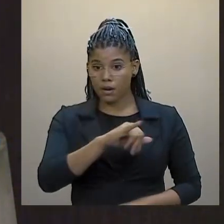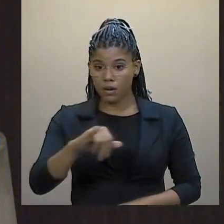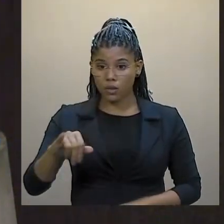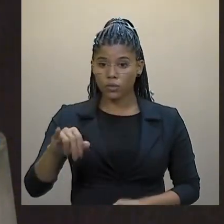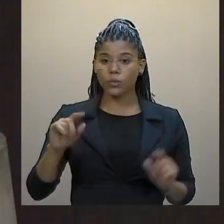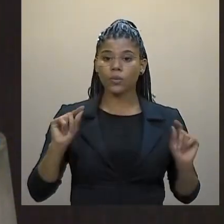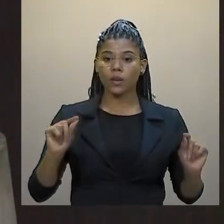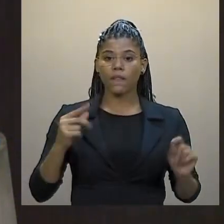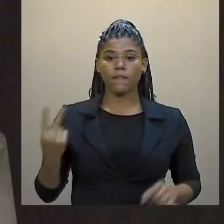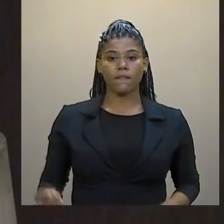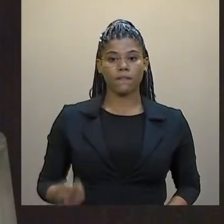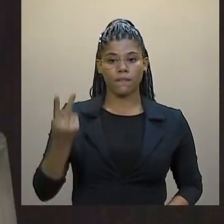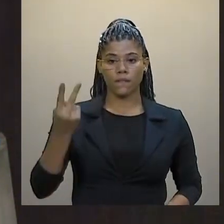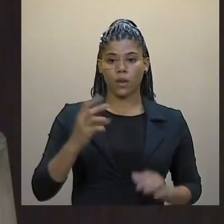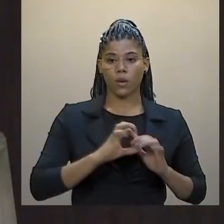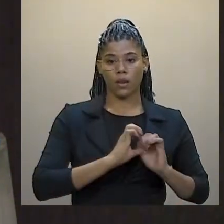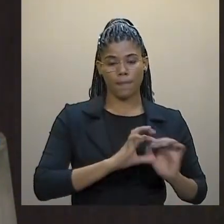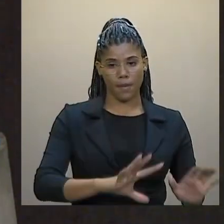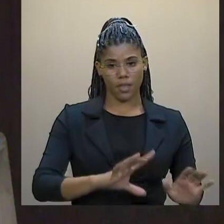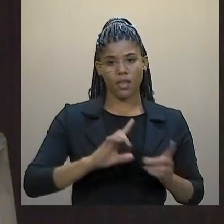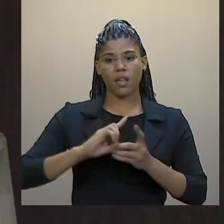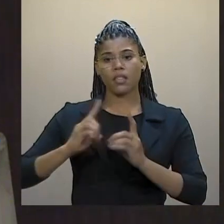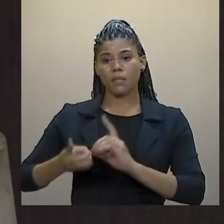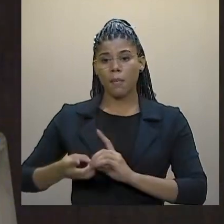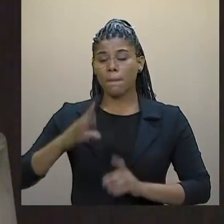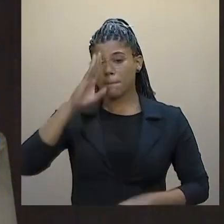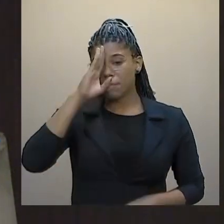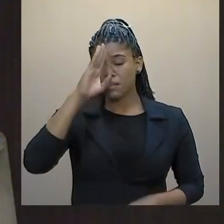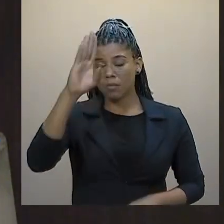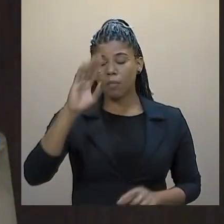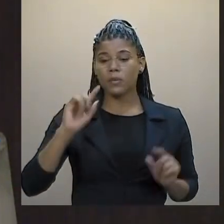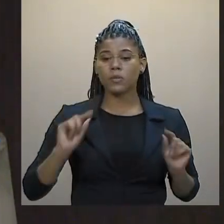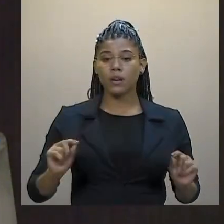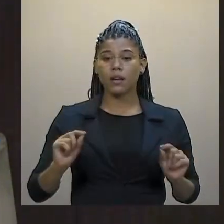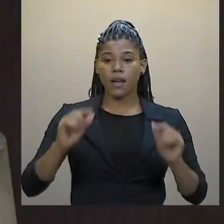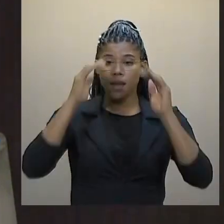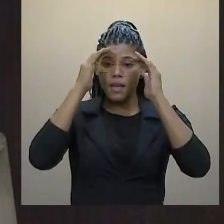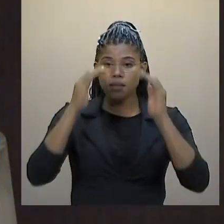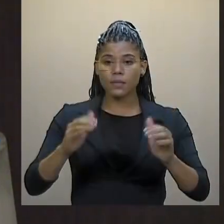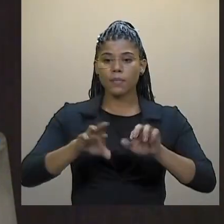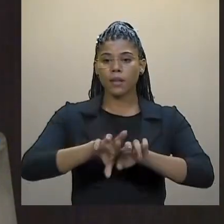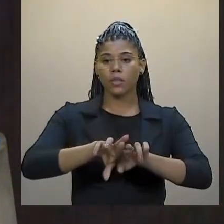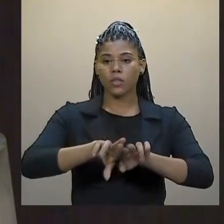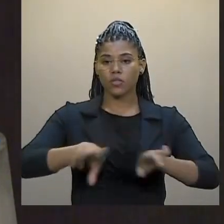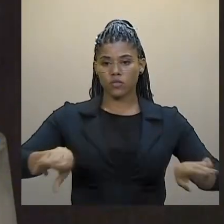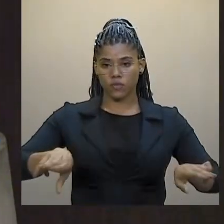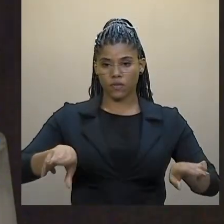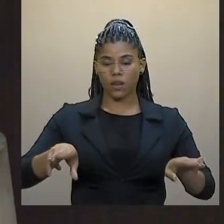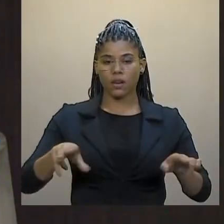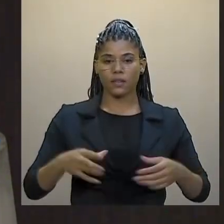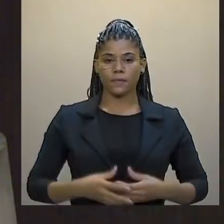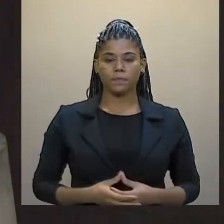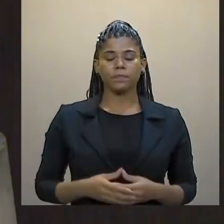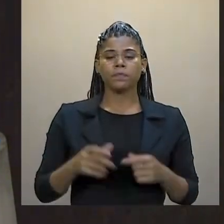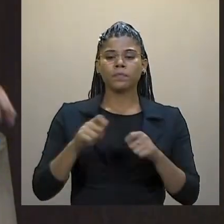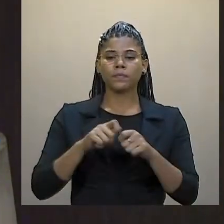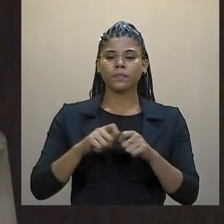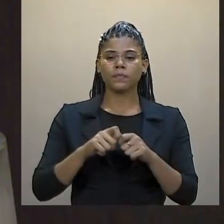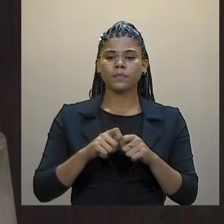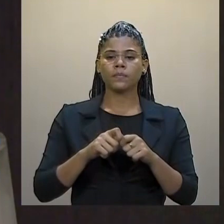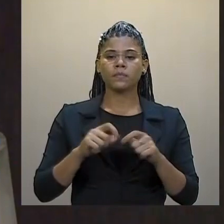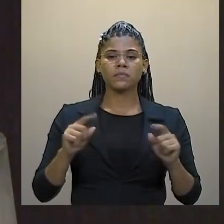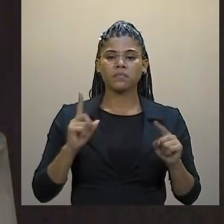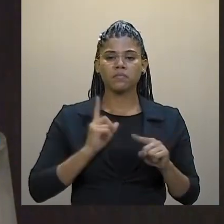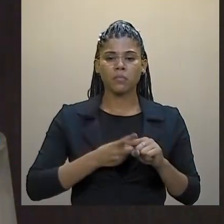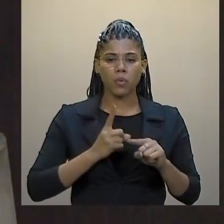liberdade, da democracia, sobretudo no respeito à diferença. Faço isso em